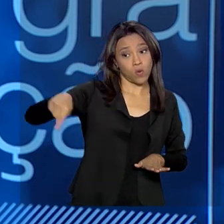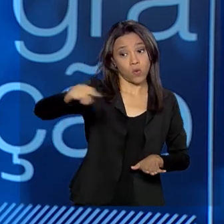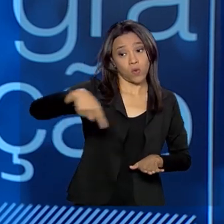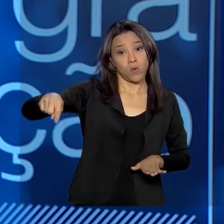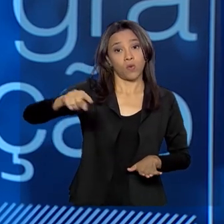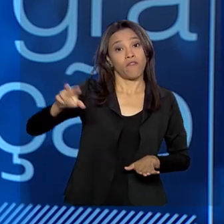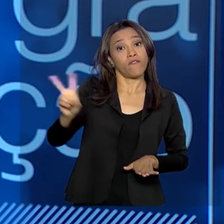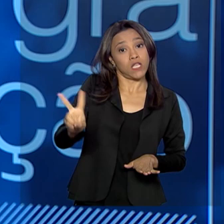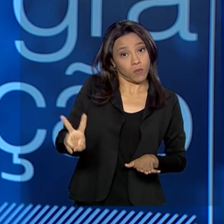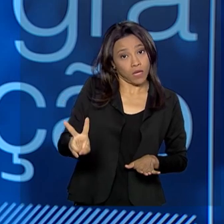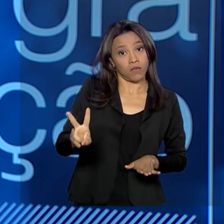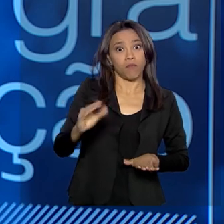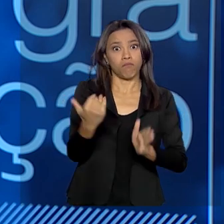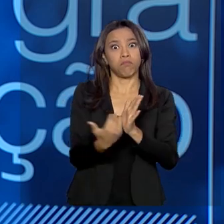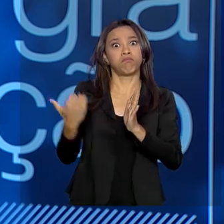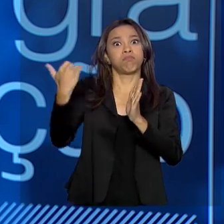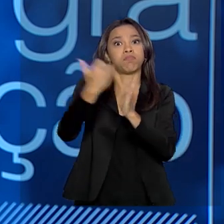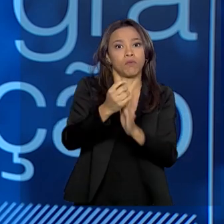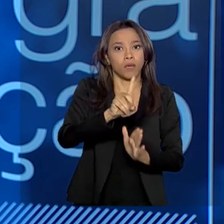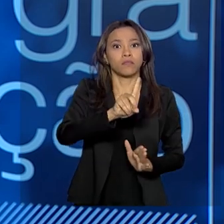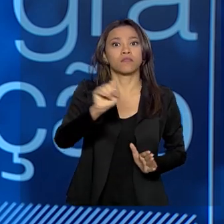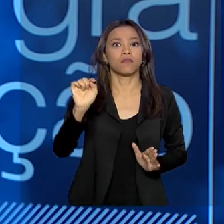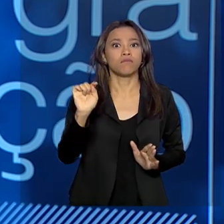pulou para os 100 mil atuais.